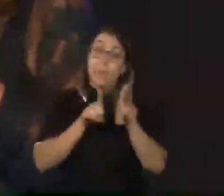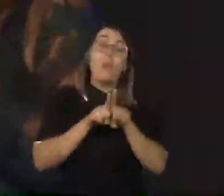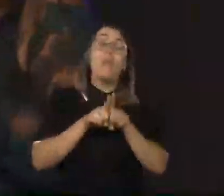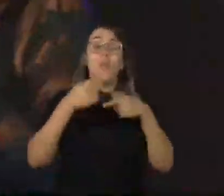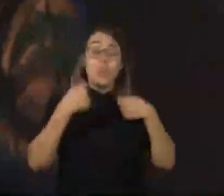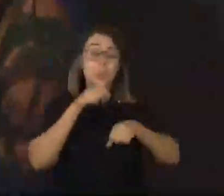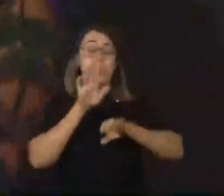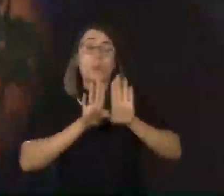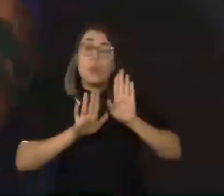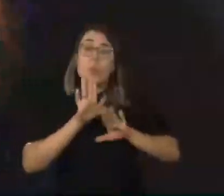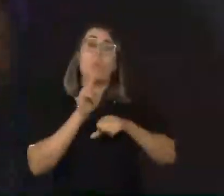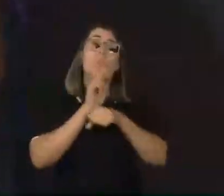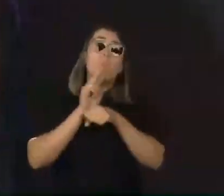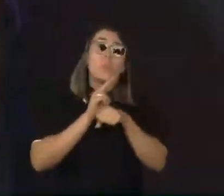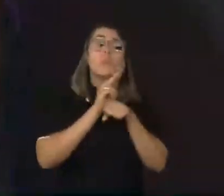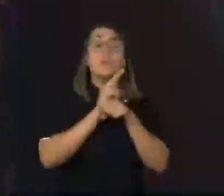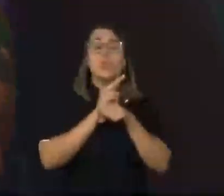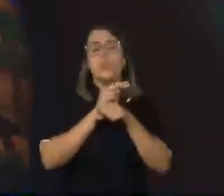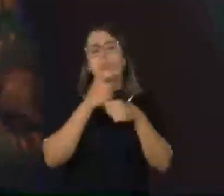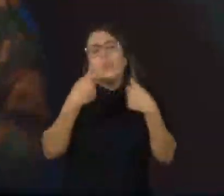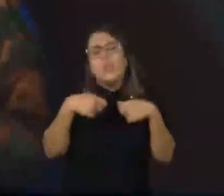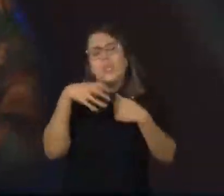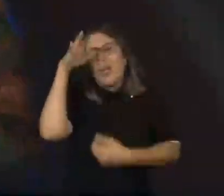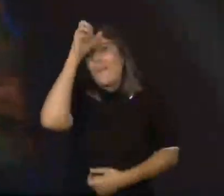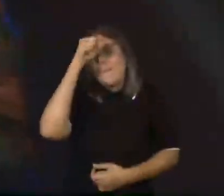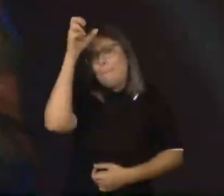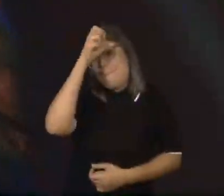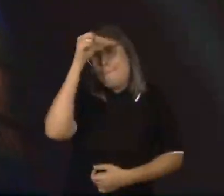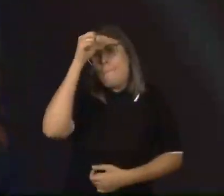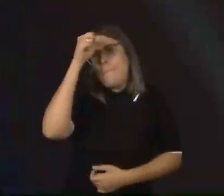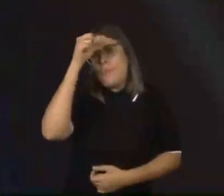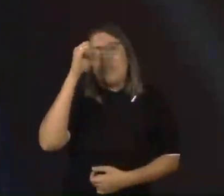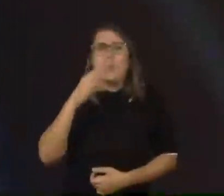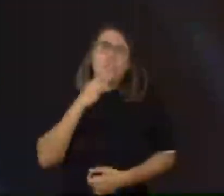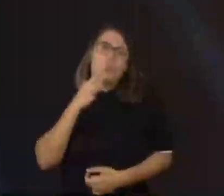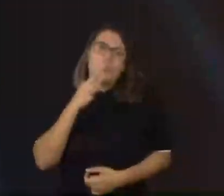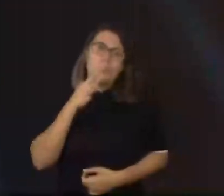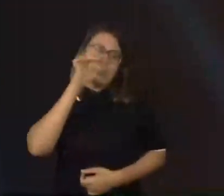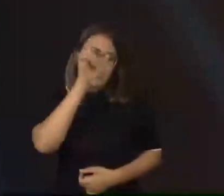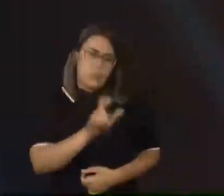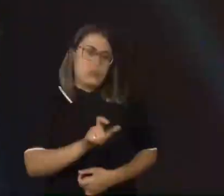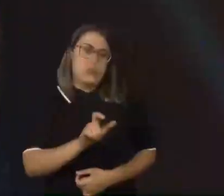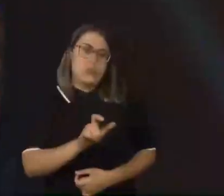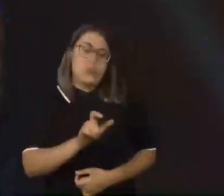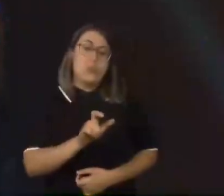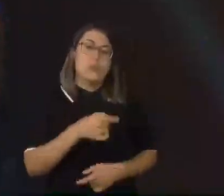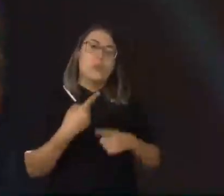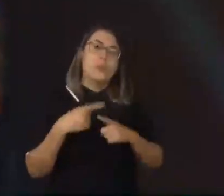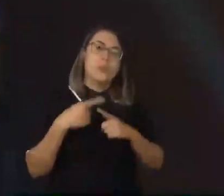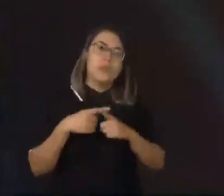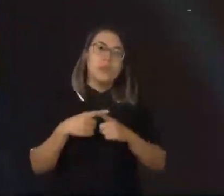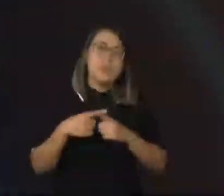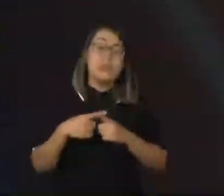e que as crianças precisam aprender a se reconhecer quando os comportamentos inadequados